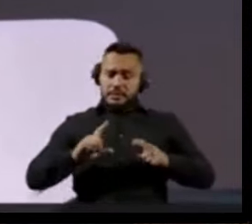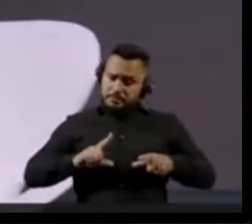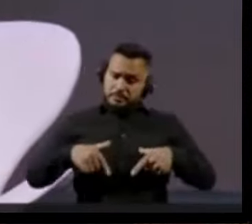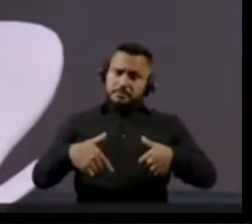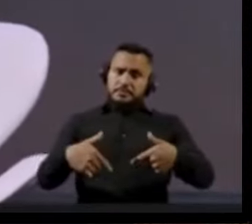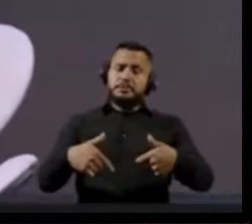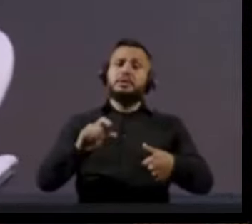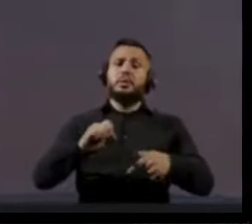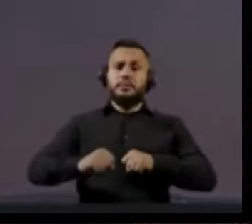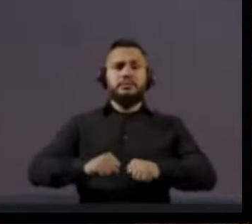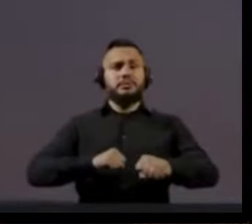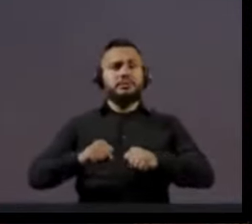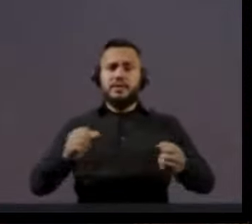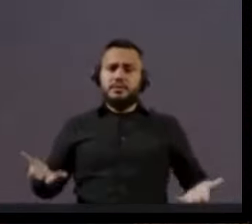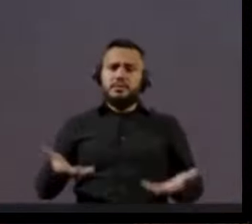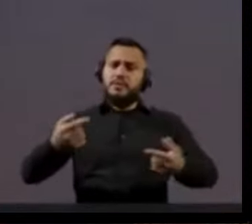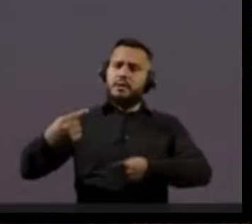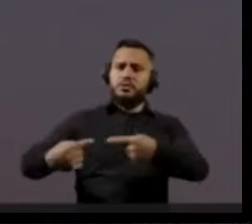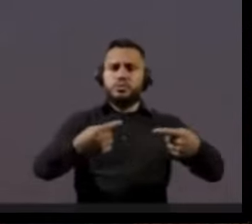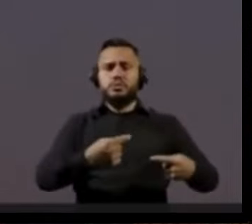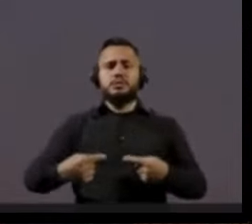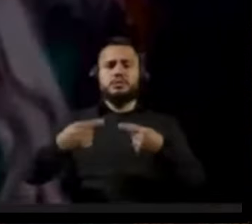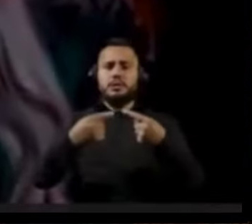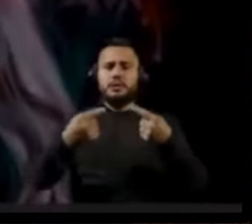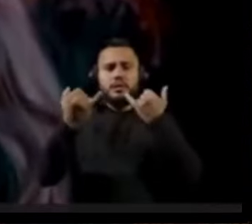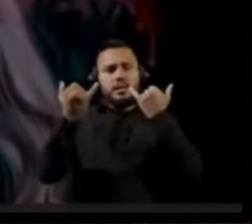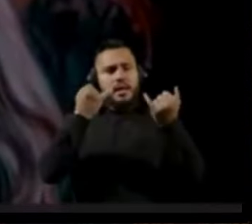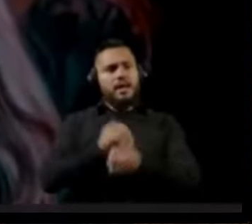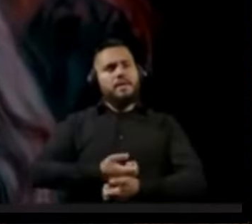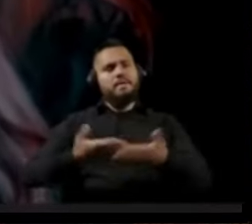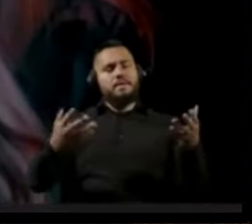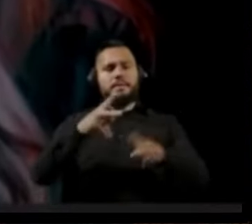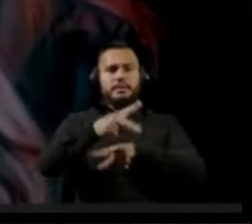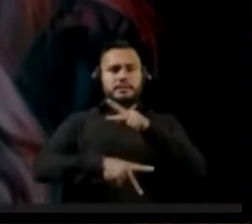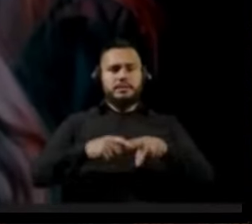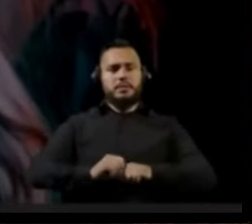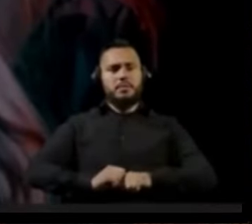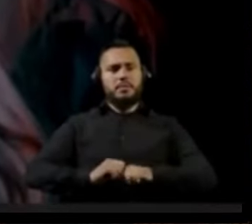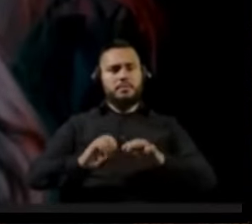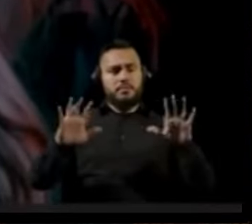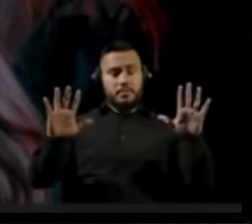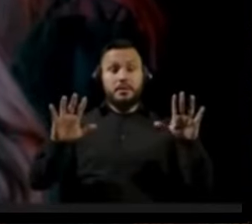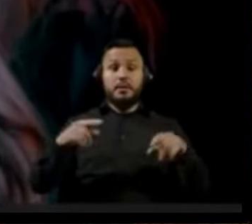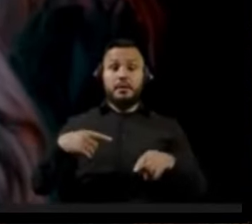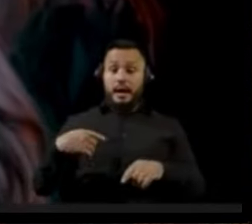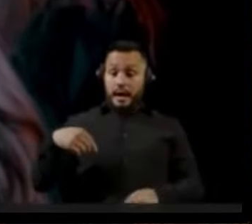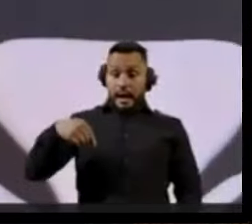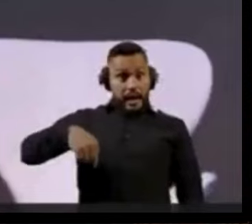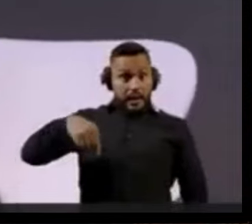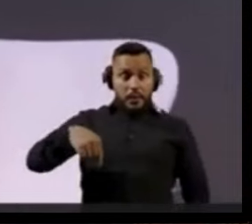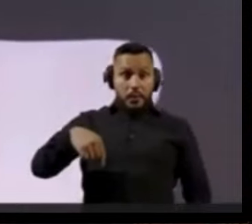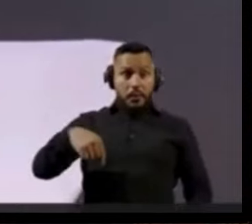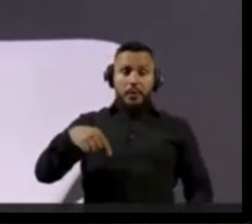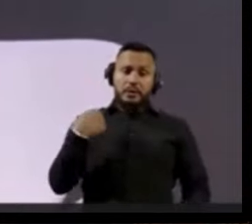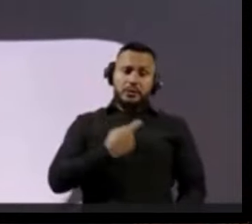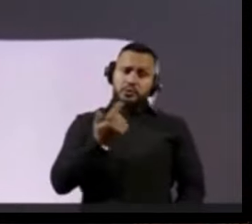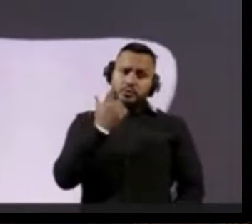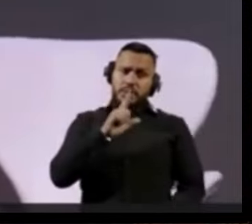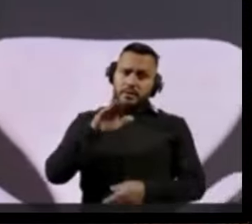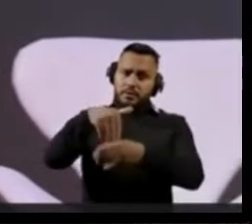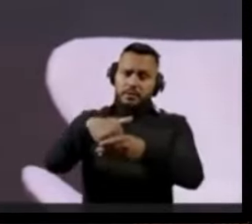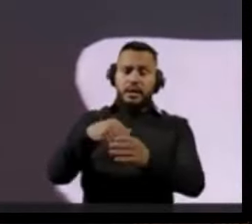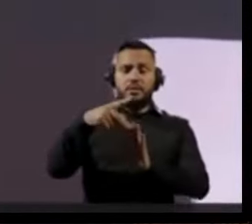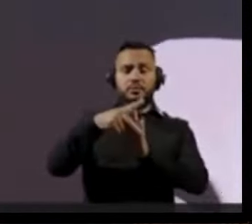que é fomentar essa discussão, que é levar essas informações ao público, para que, ainda nessa legislatura, a gente consiga votar o projeto de lei